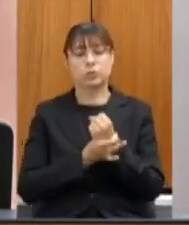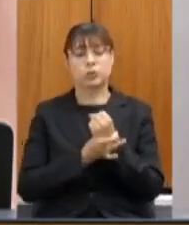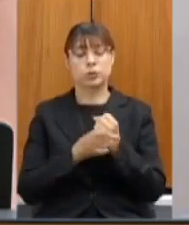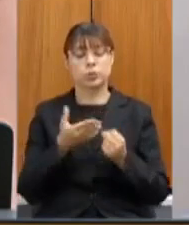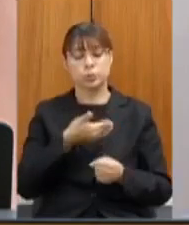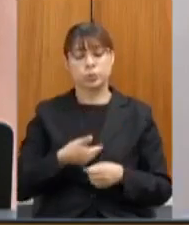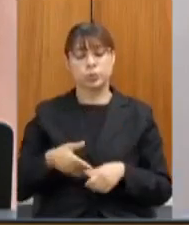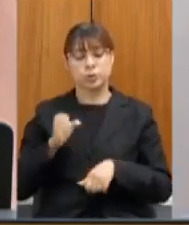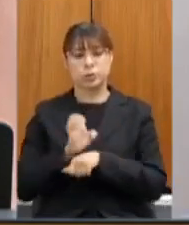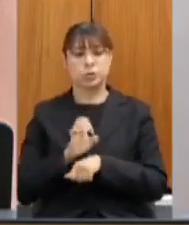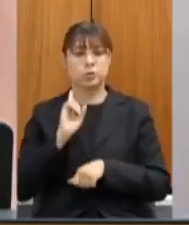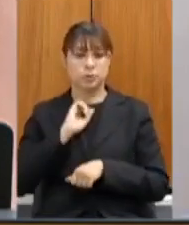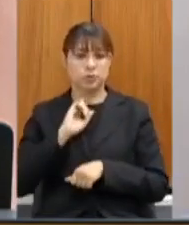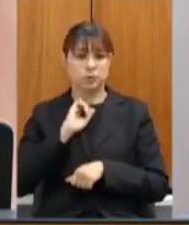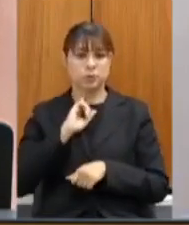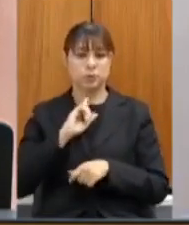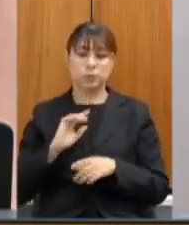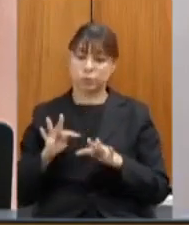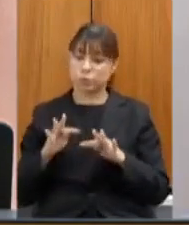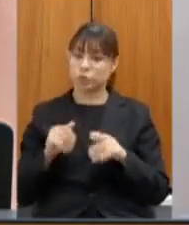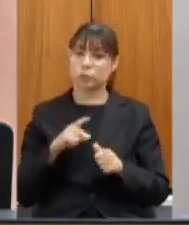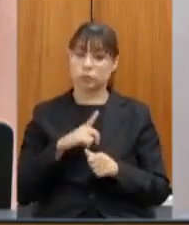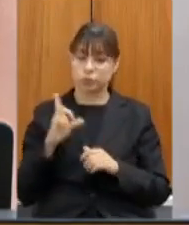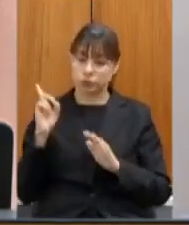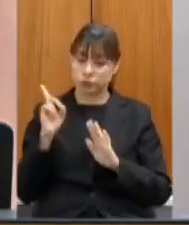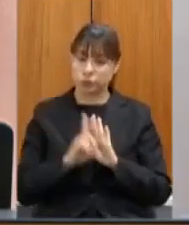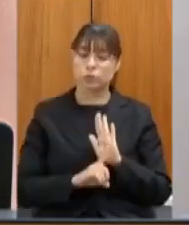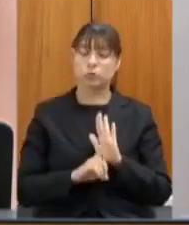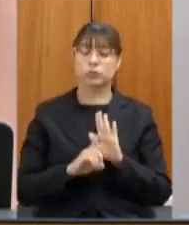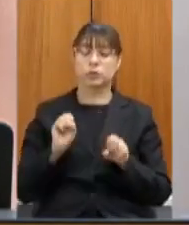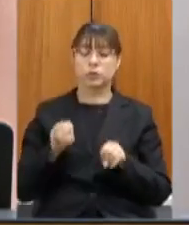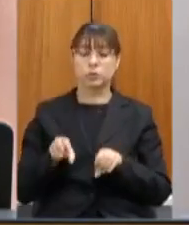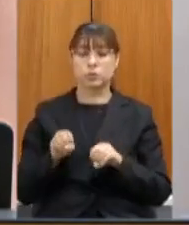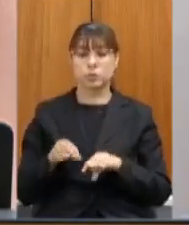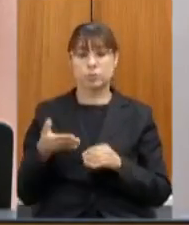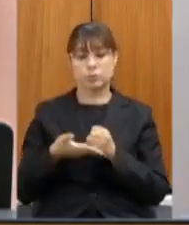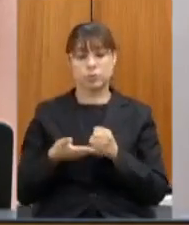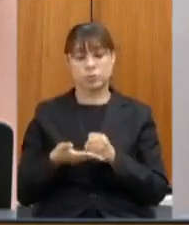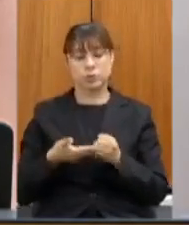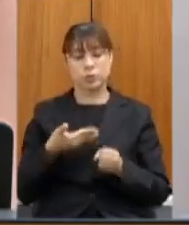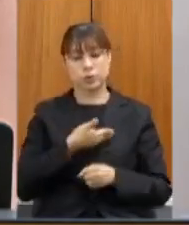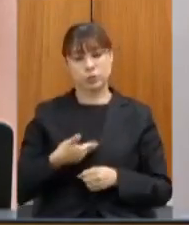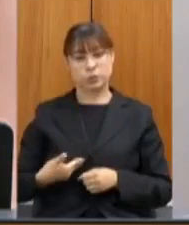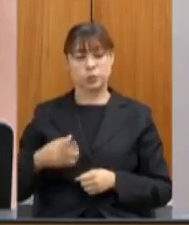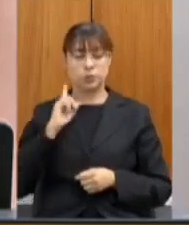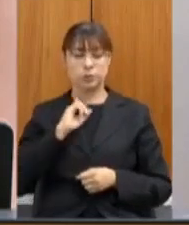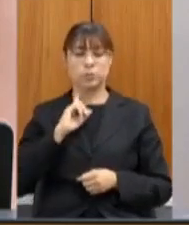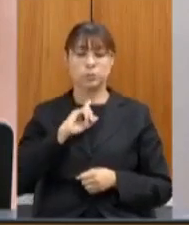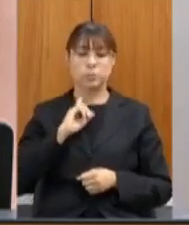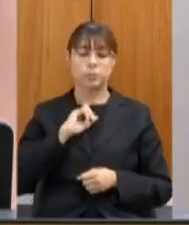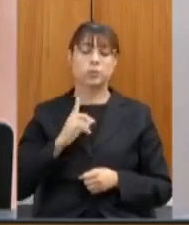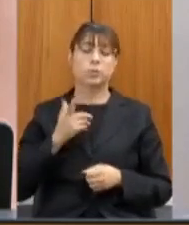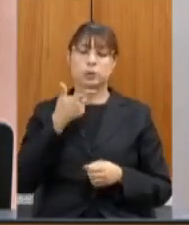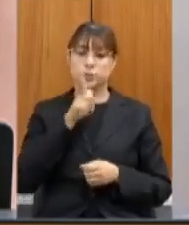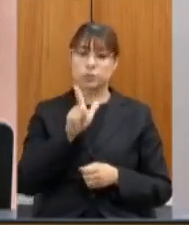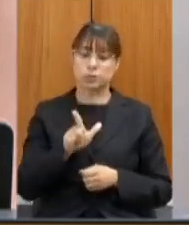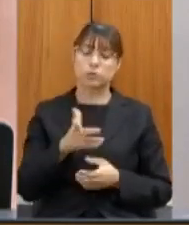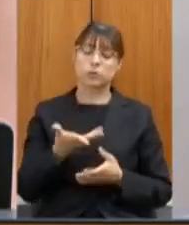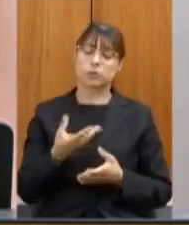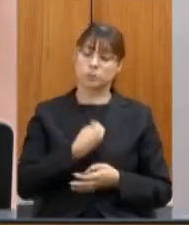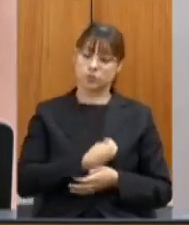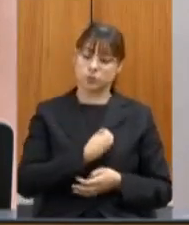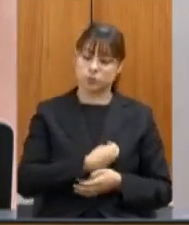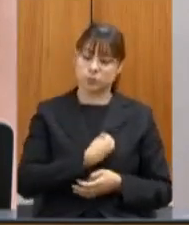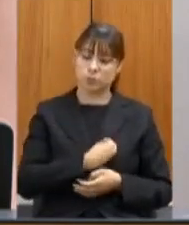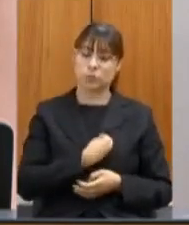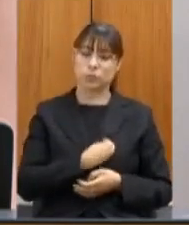Gerais aos sujeitos de direitos da educação básica pública em Minas Gerais para ofertar e para participar de